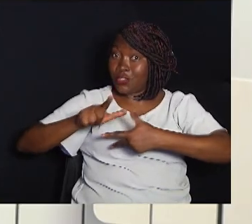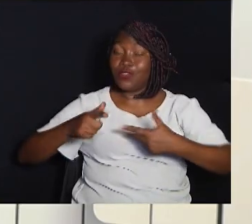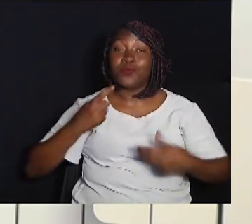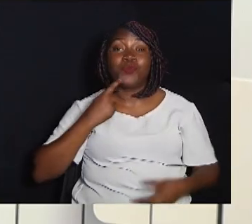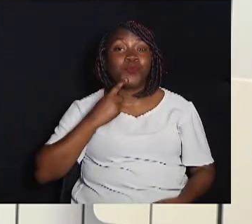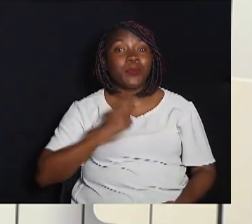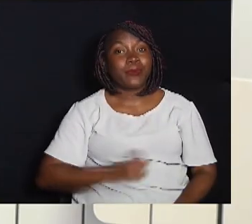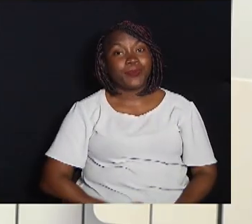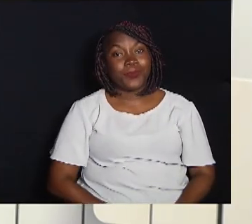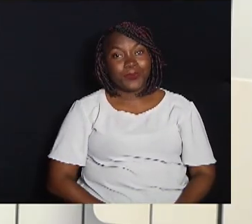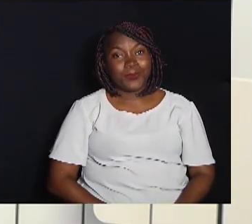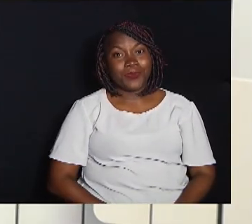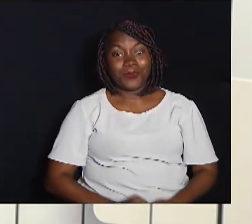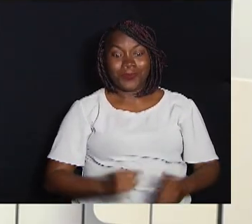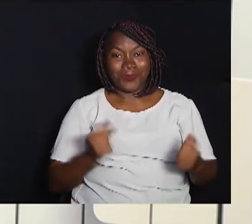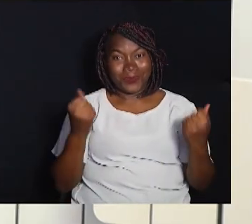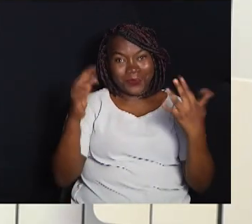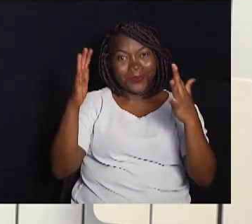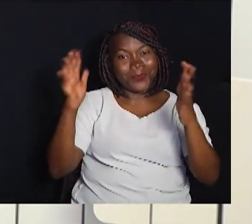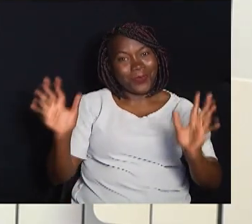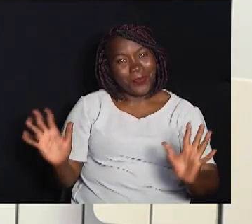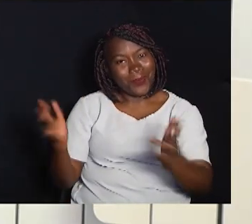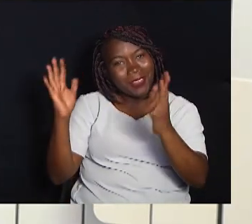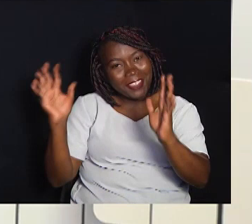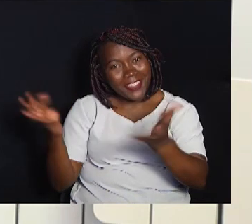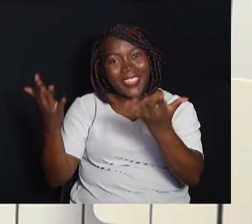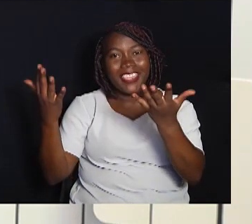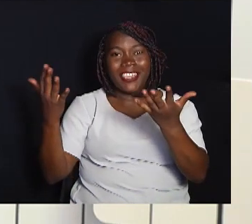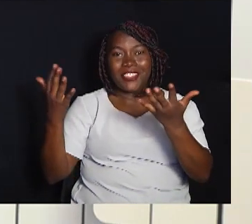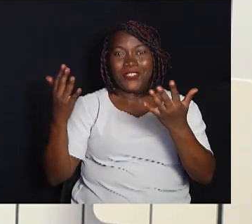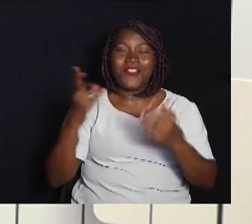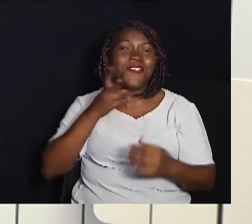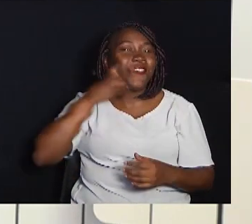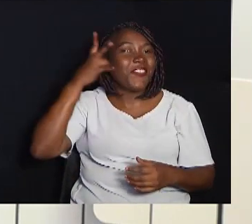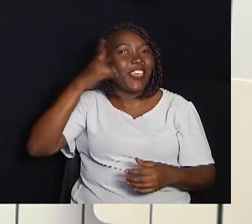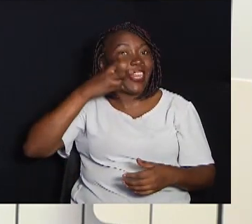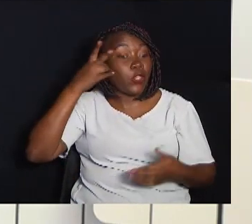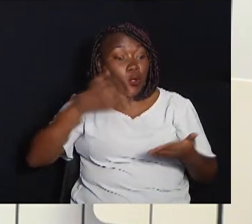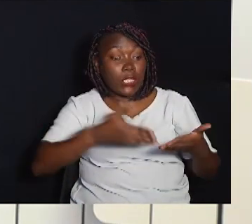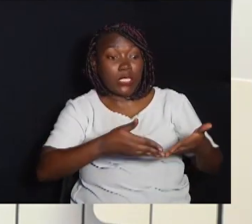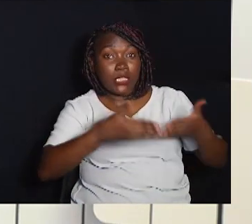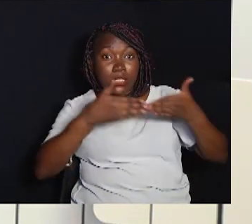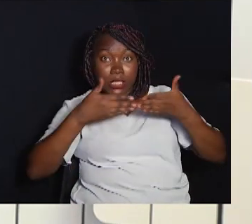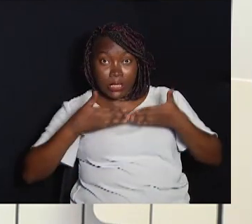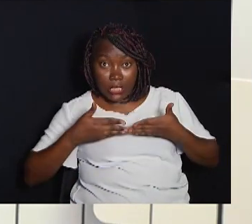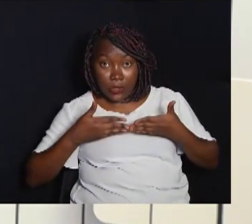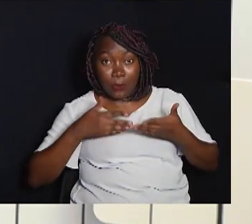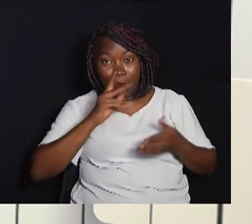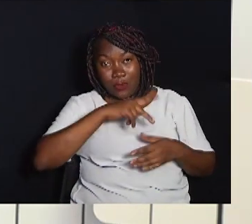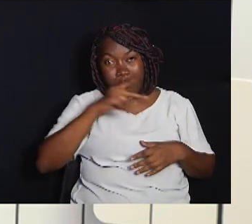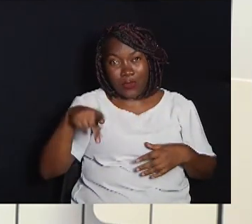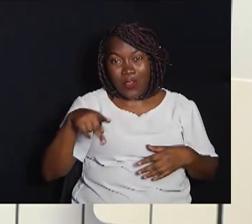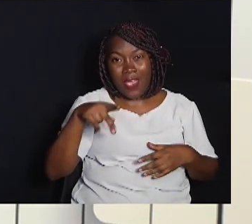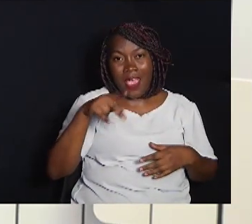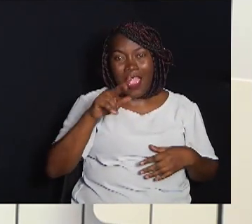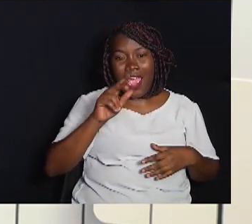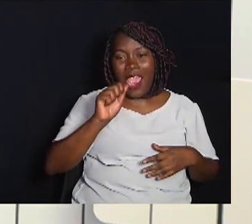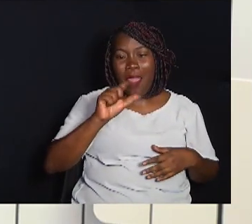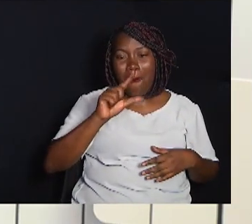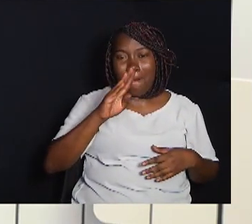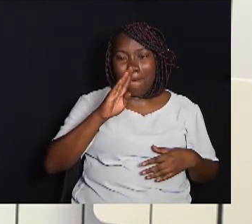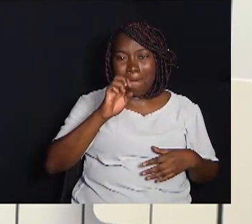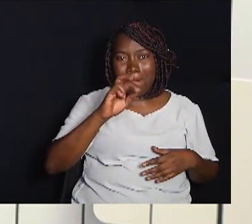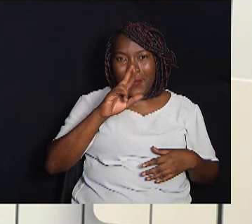As homenagens feitas pelo vereador licenciado professor Alberto Foram entregues pelo vereador